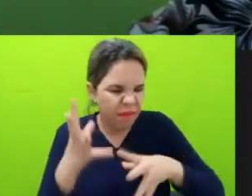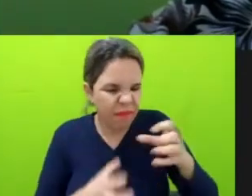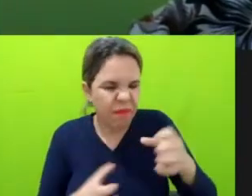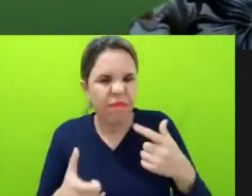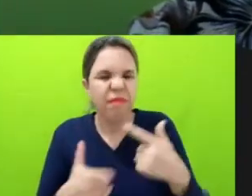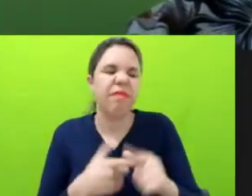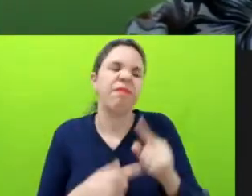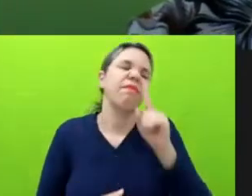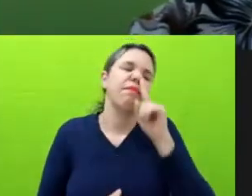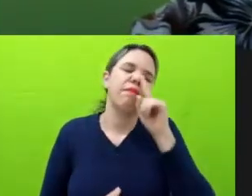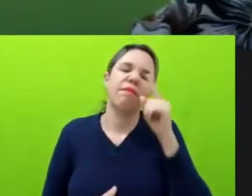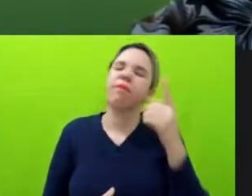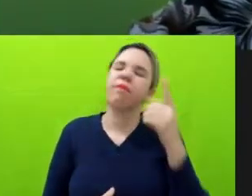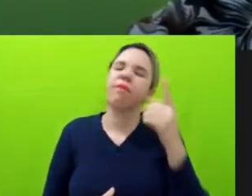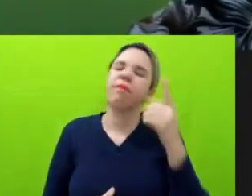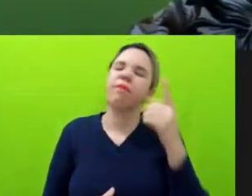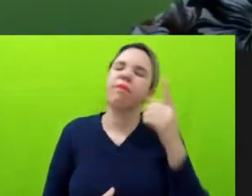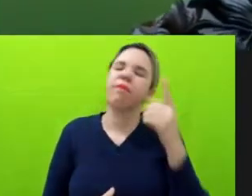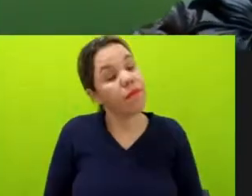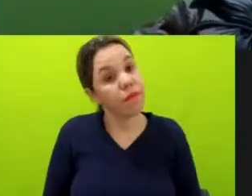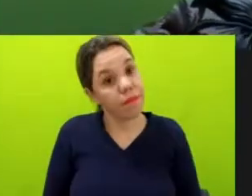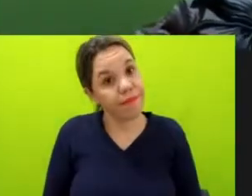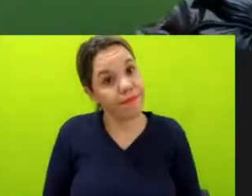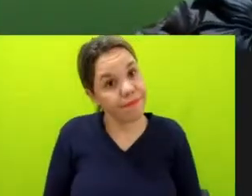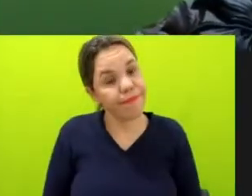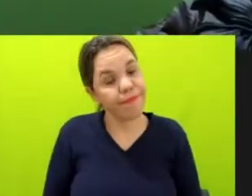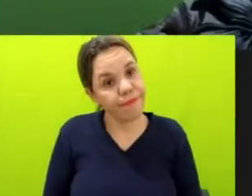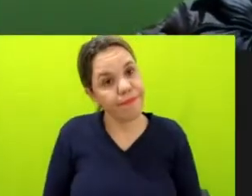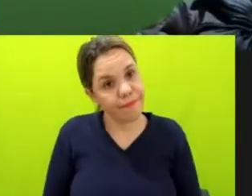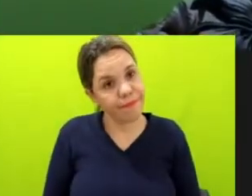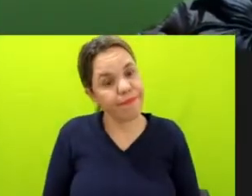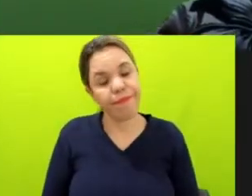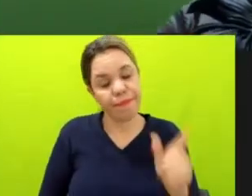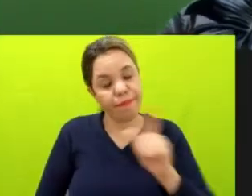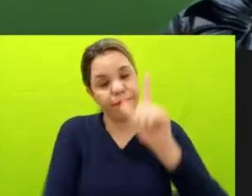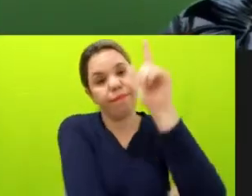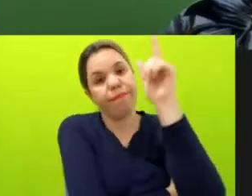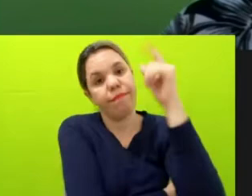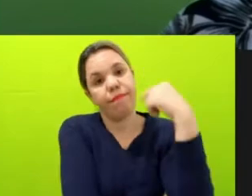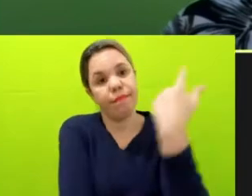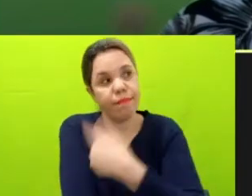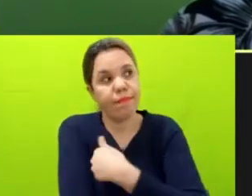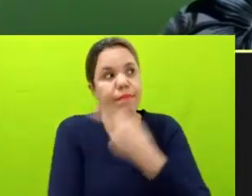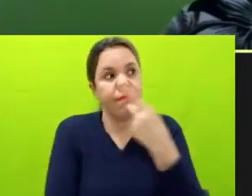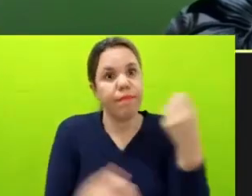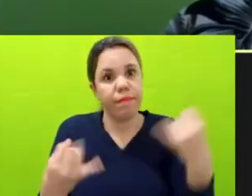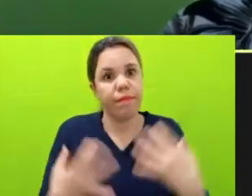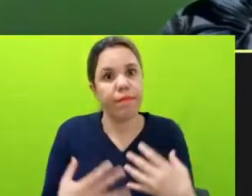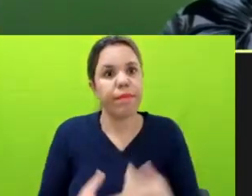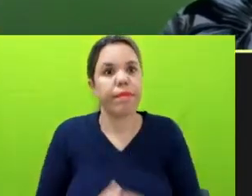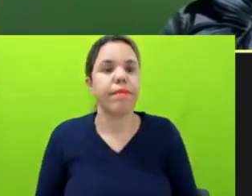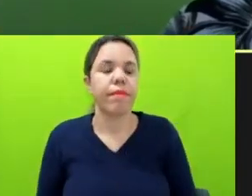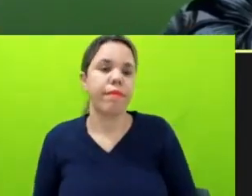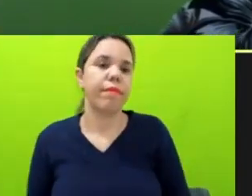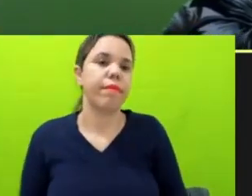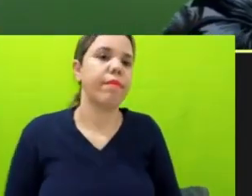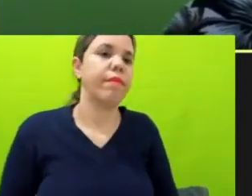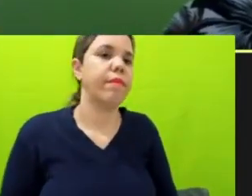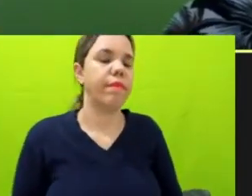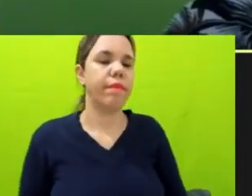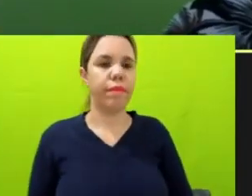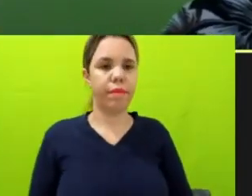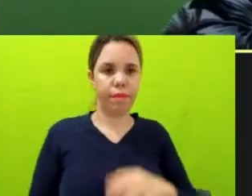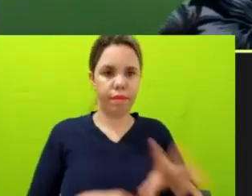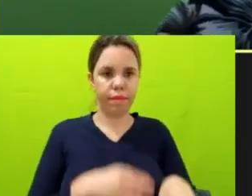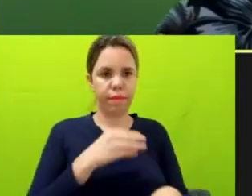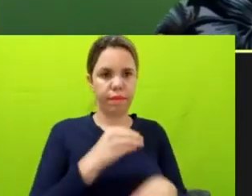bastante óbvio, né, quando a gente vai te ouvindo, assim, né? Eu só queria complementar a tua fala que quando a gente tem